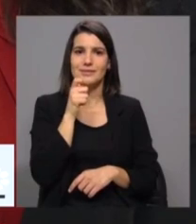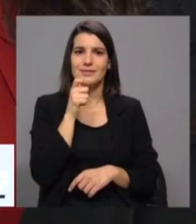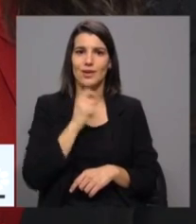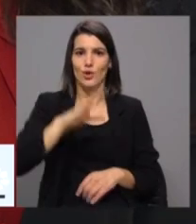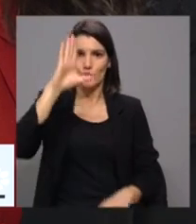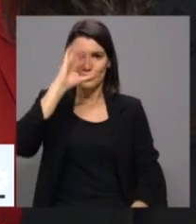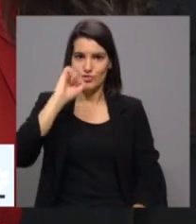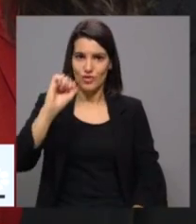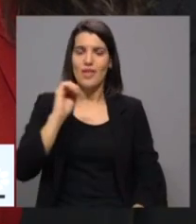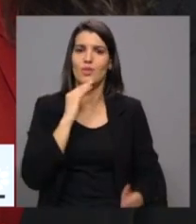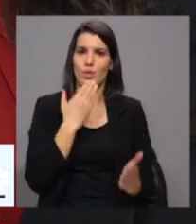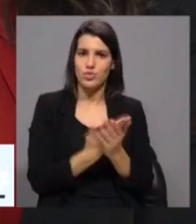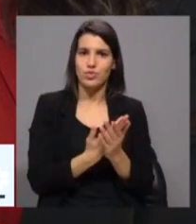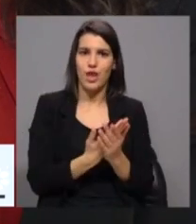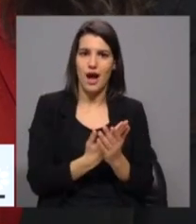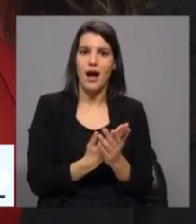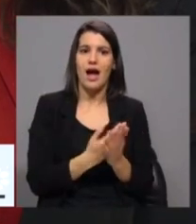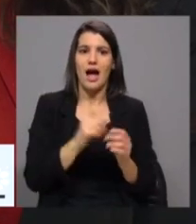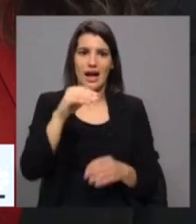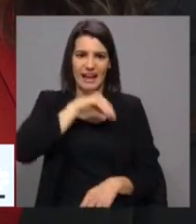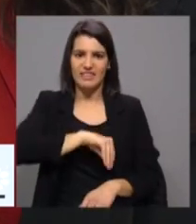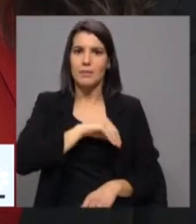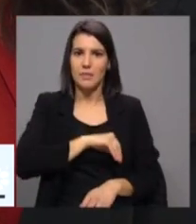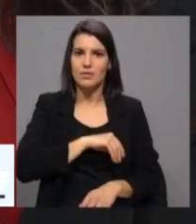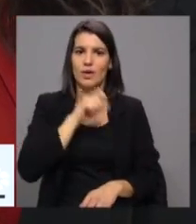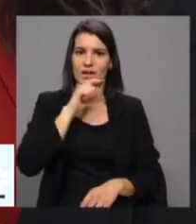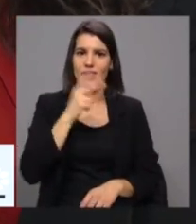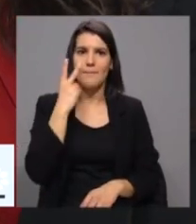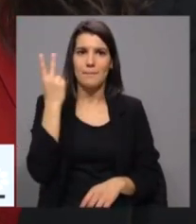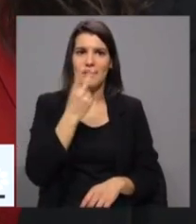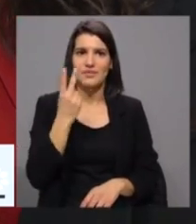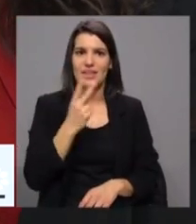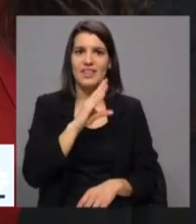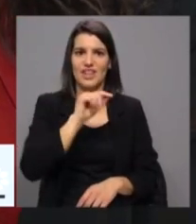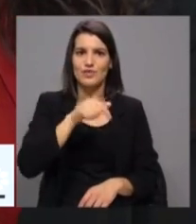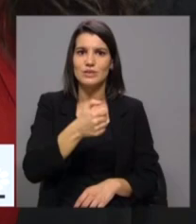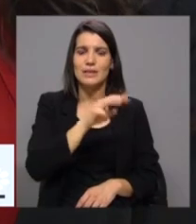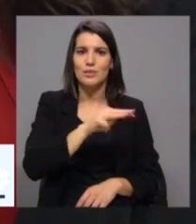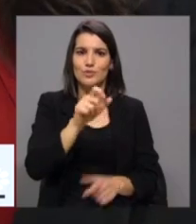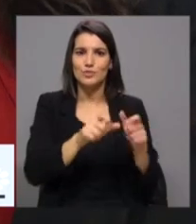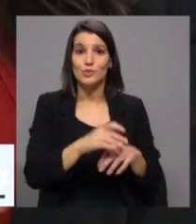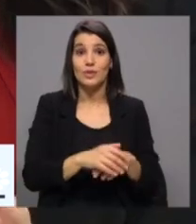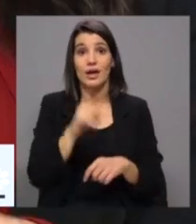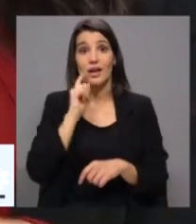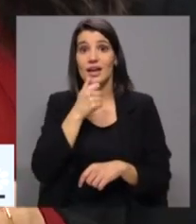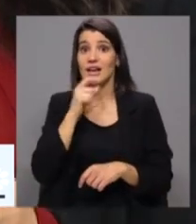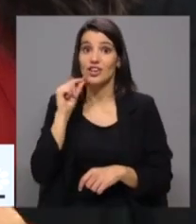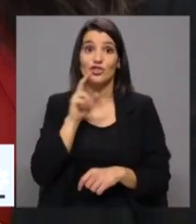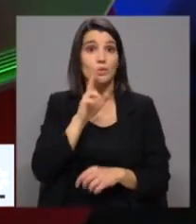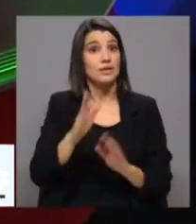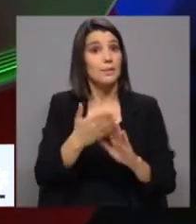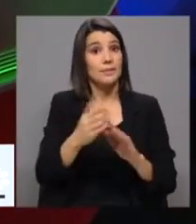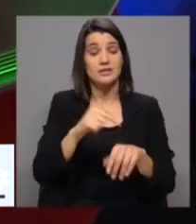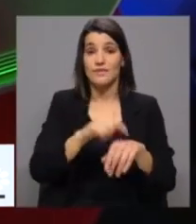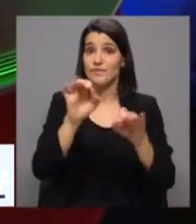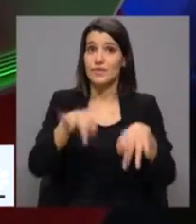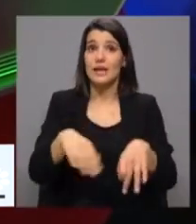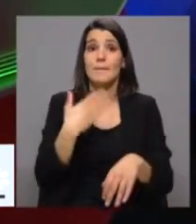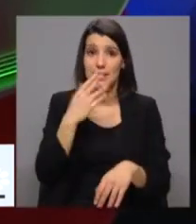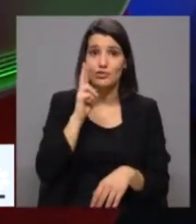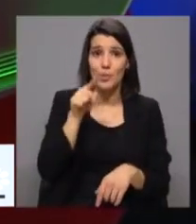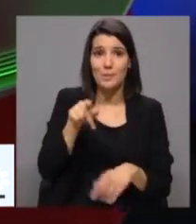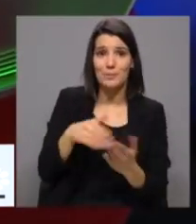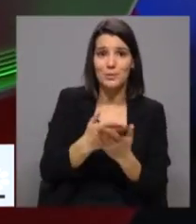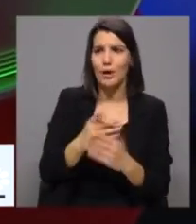Estado vai garantir um rendimento que serve para viver aos 10,5 milhões de Inês, tem que responder muito rapidamente, estamos no final. Relativamente a esta questão... desculpa por essa